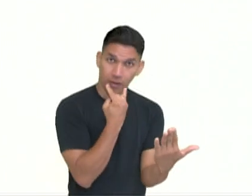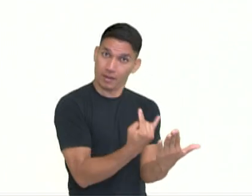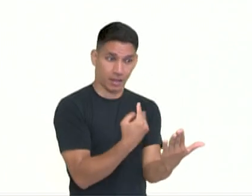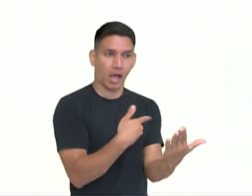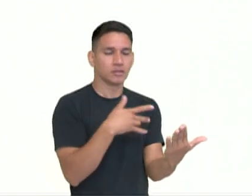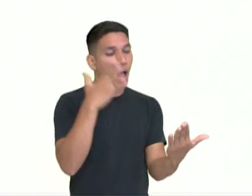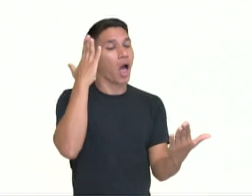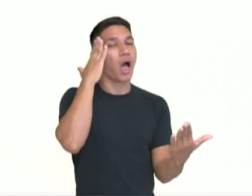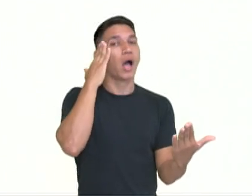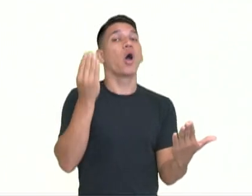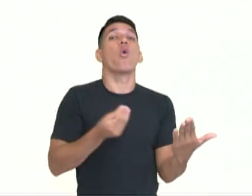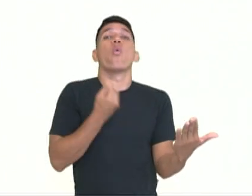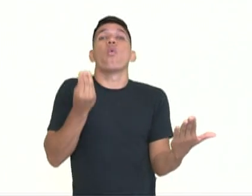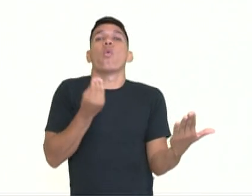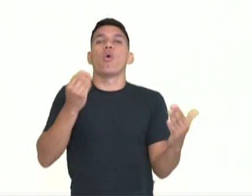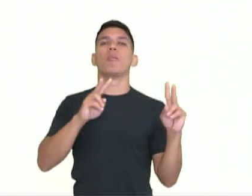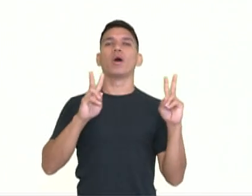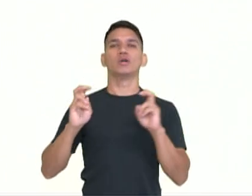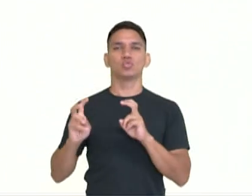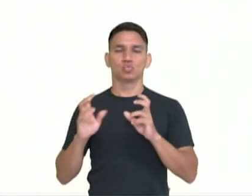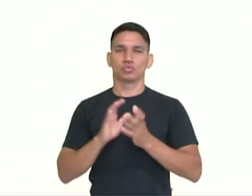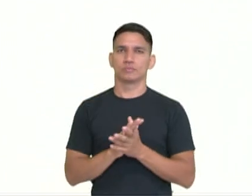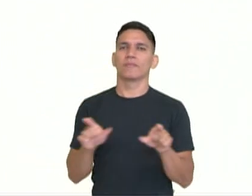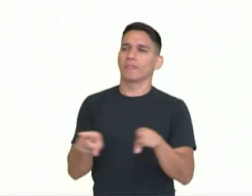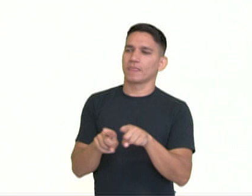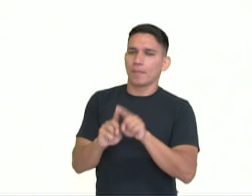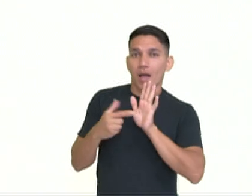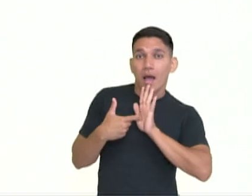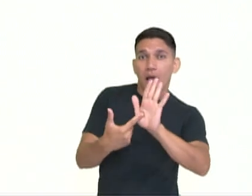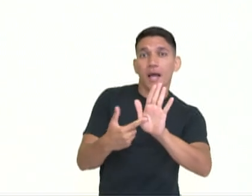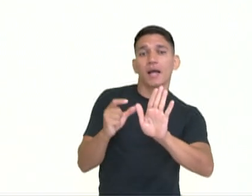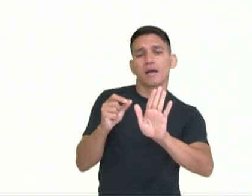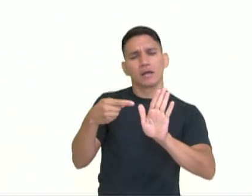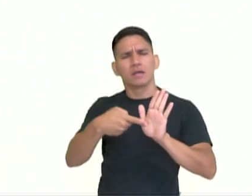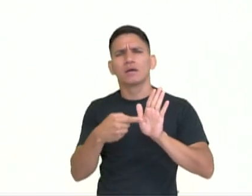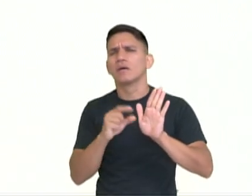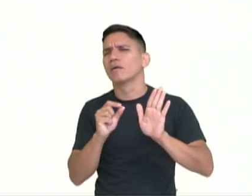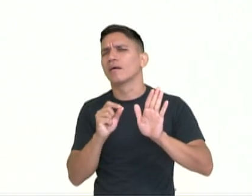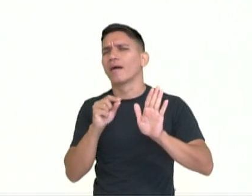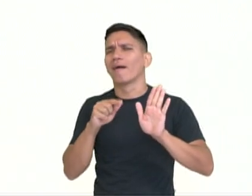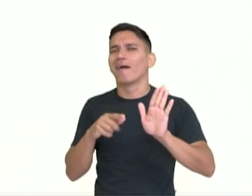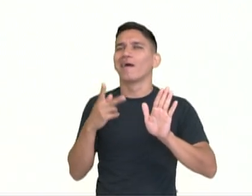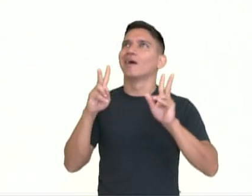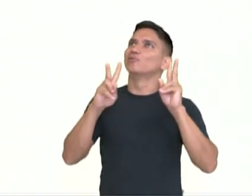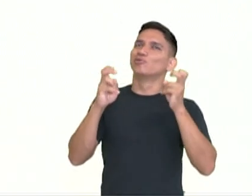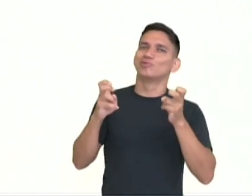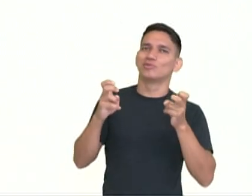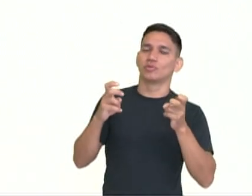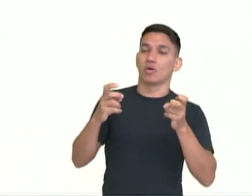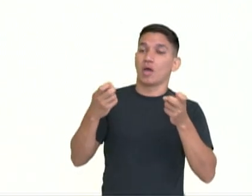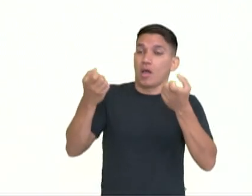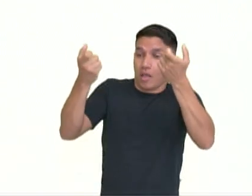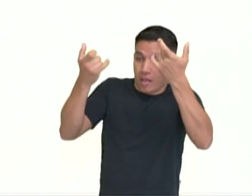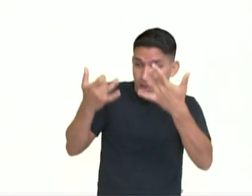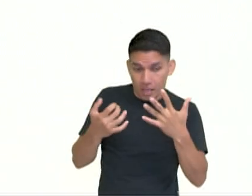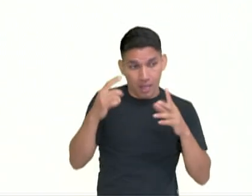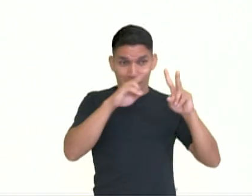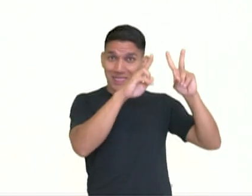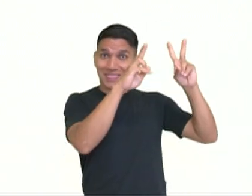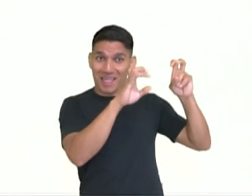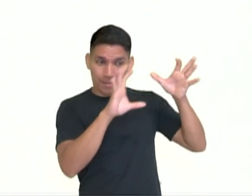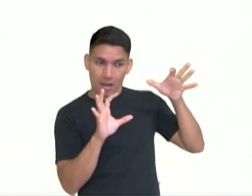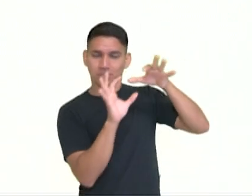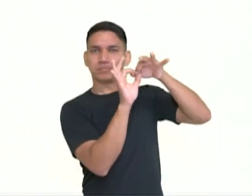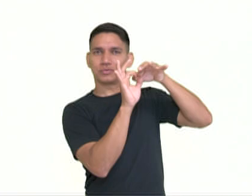assunto. A apresentação. A apresentação é sobre o tema da entrevista e sobre quem